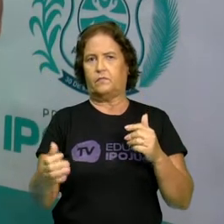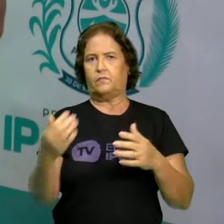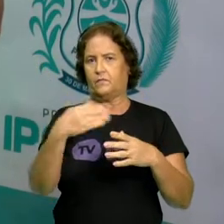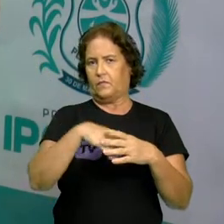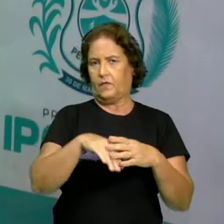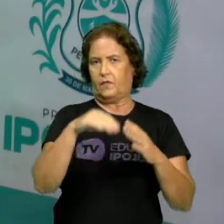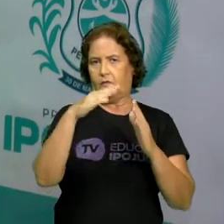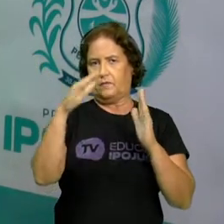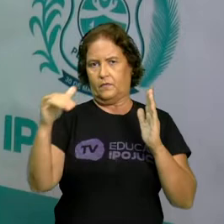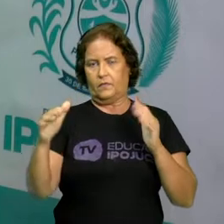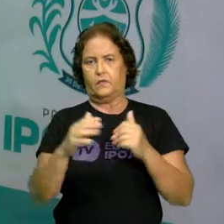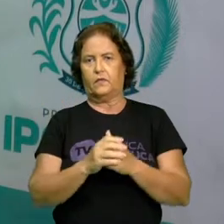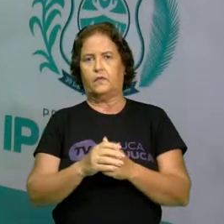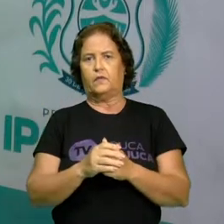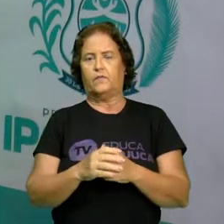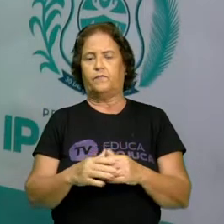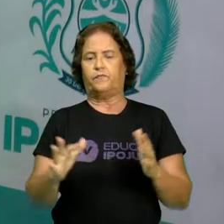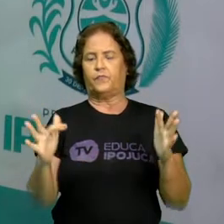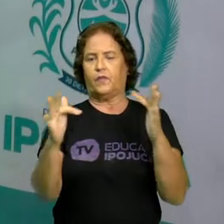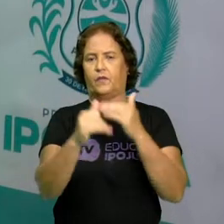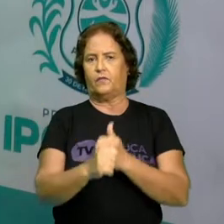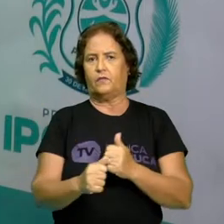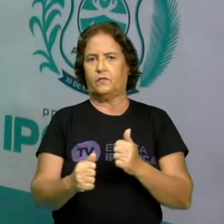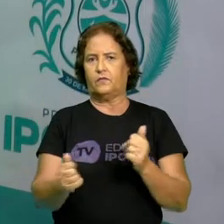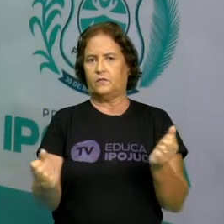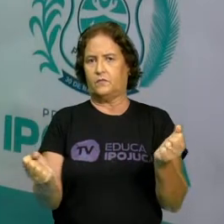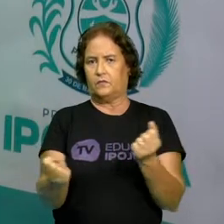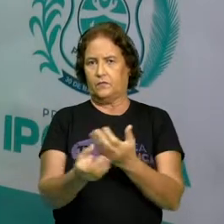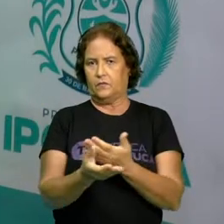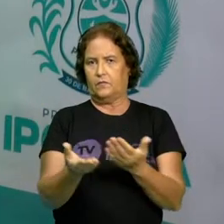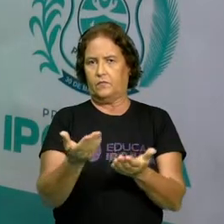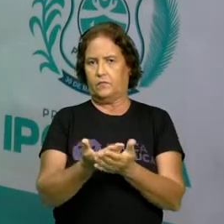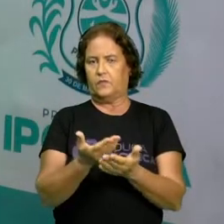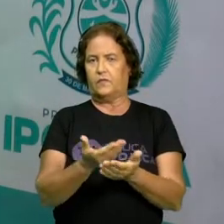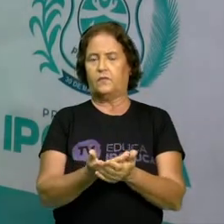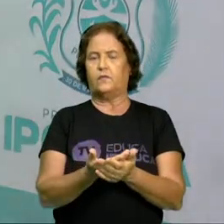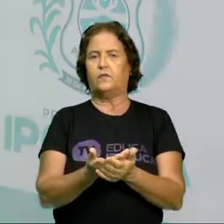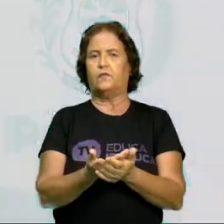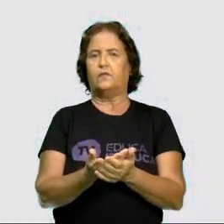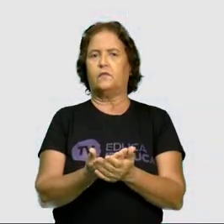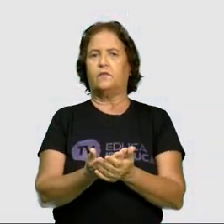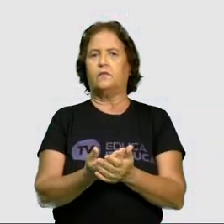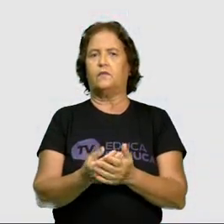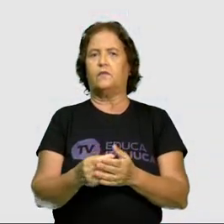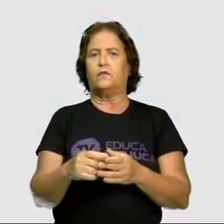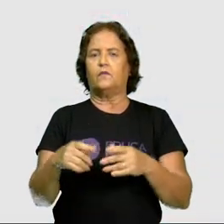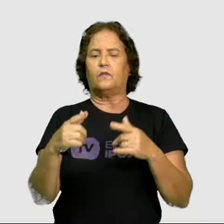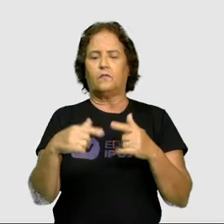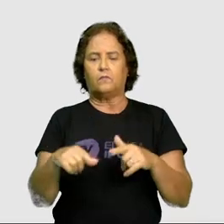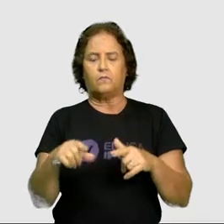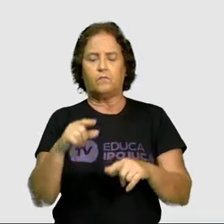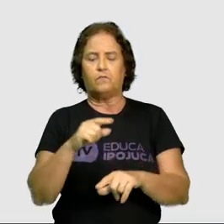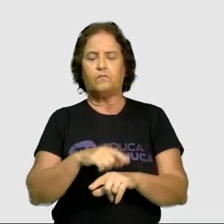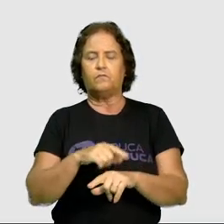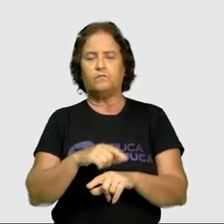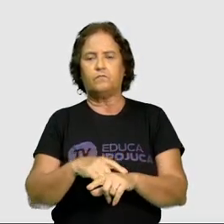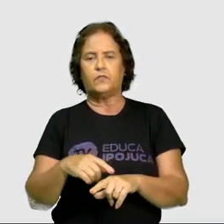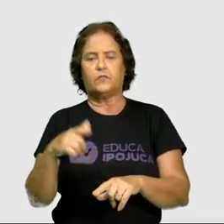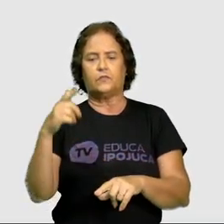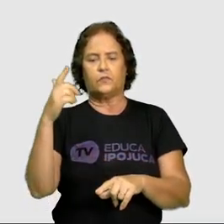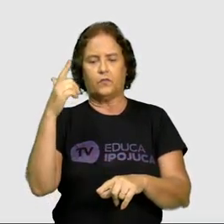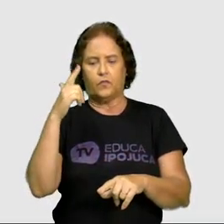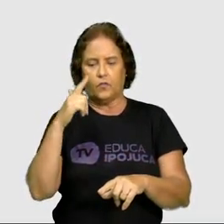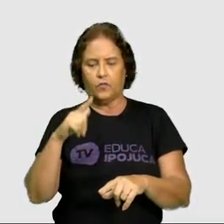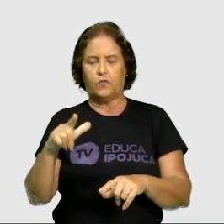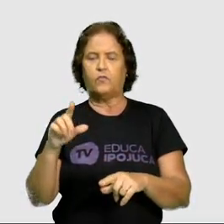E a nossa aula está chegando ao final, e é o nosso momento de rever, revisar a nossa aula